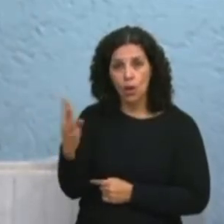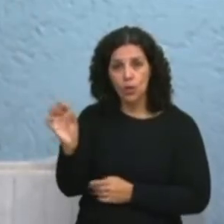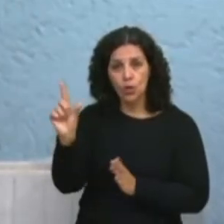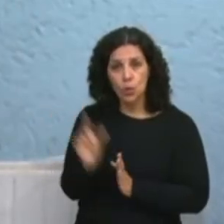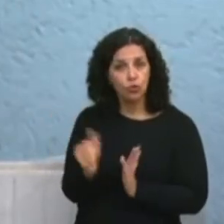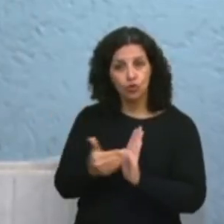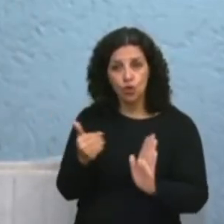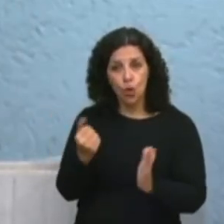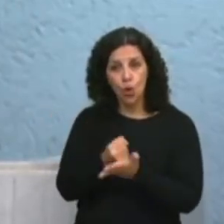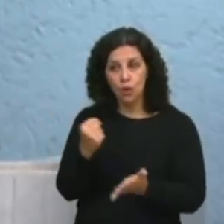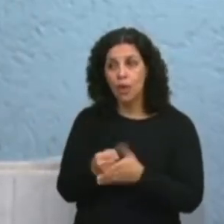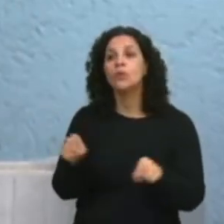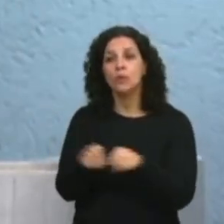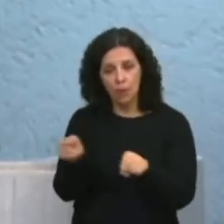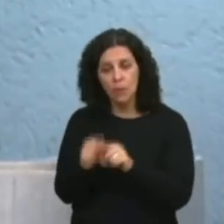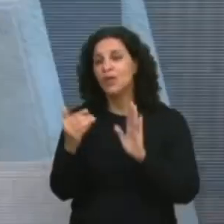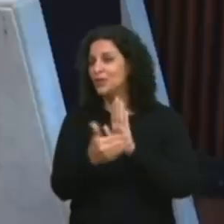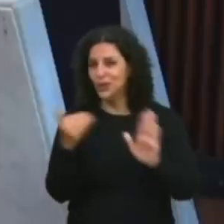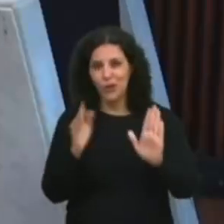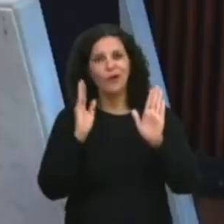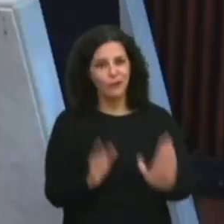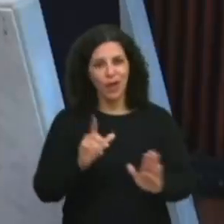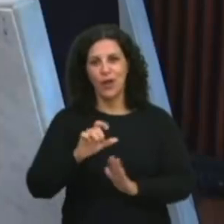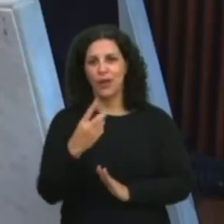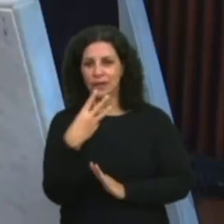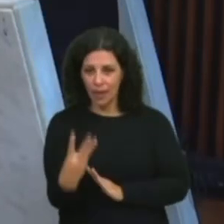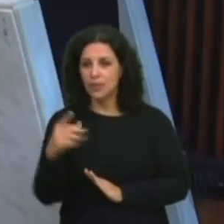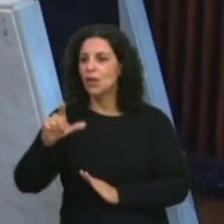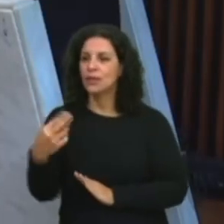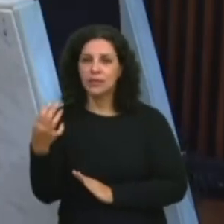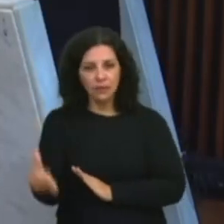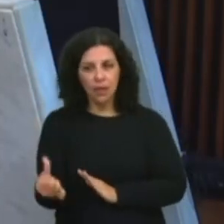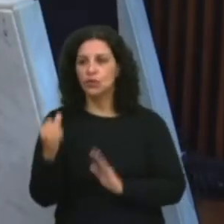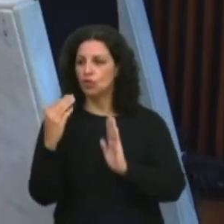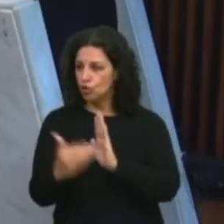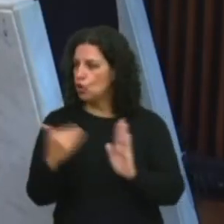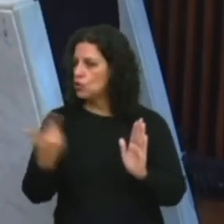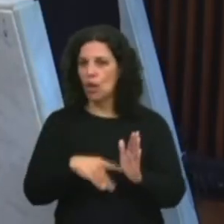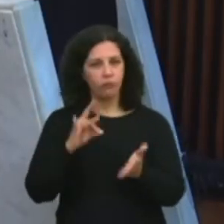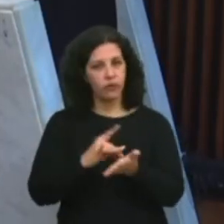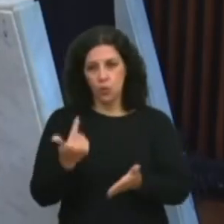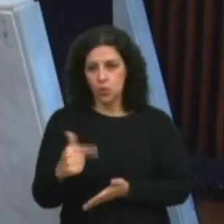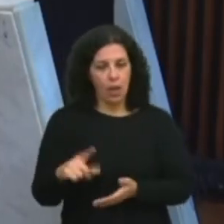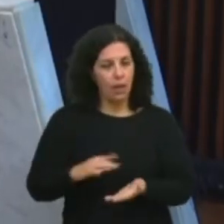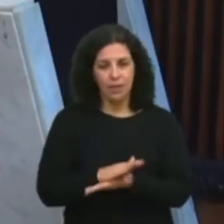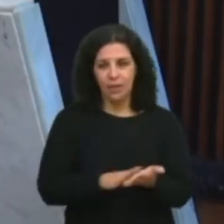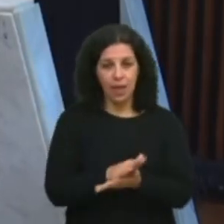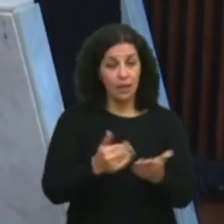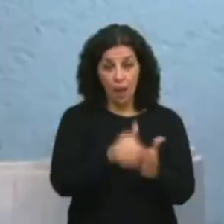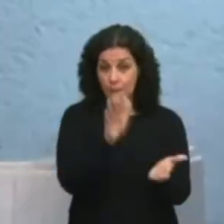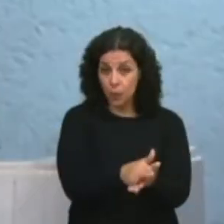% foi retirada. Como também está retirada, está retirado isso em relação ao lote 3 e 6, essa